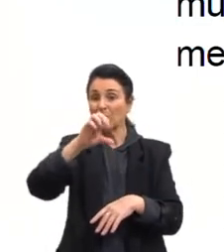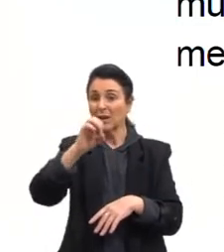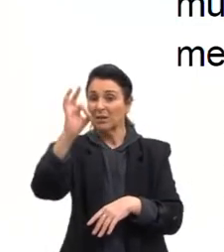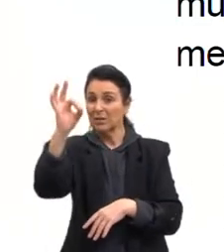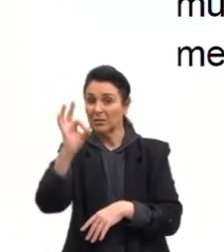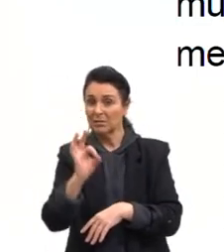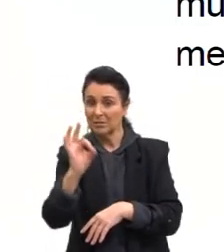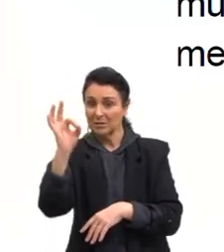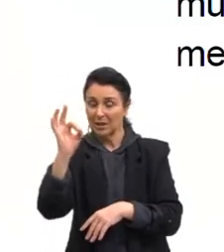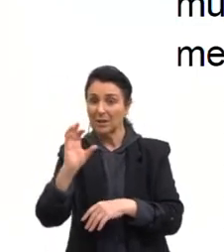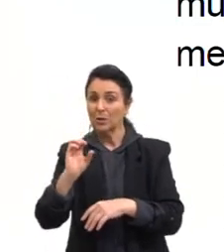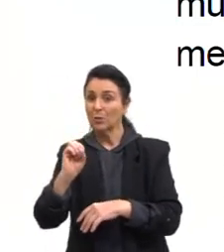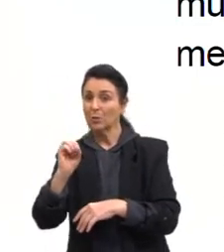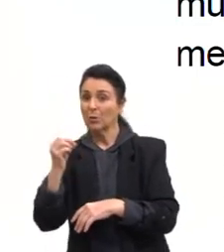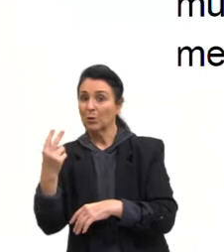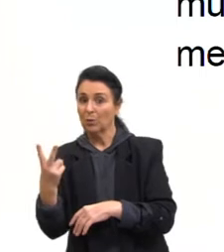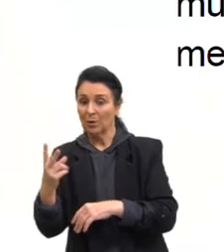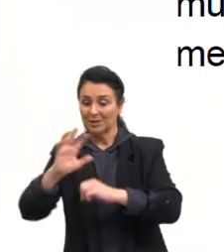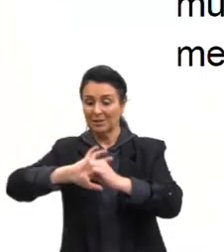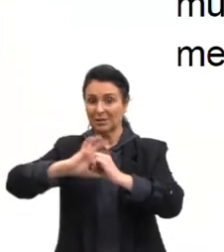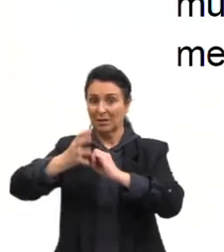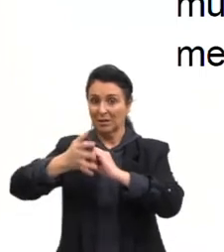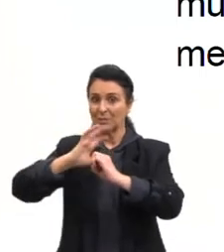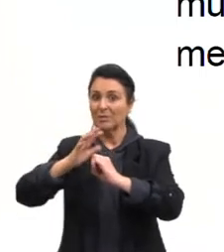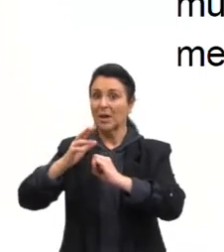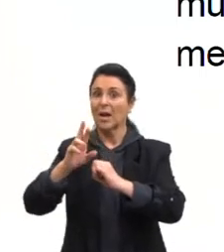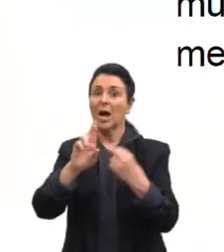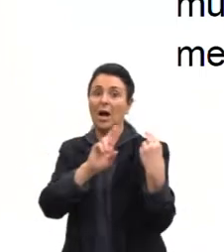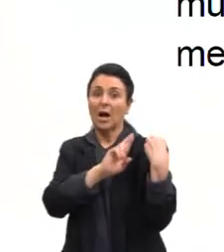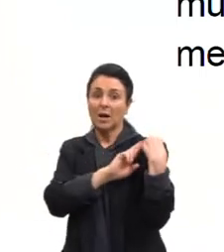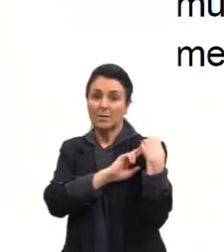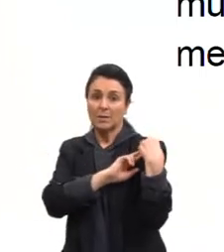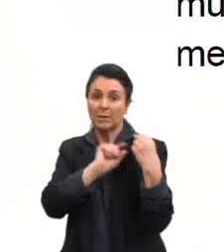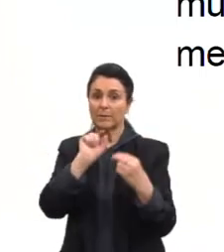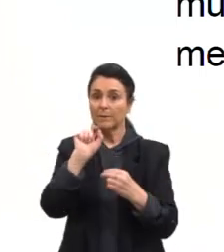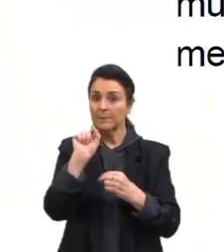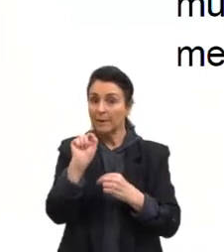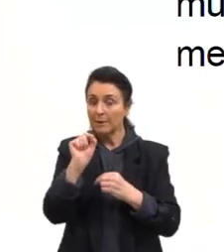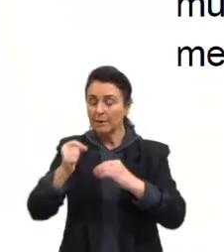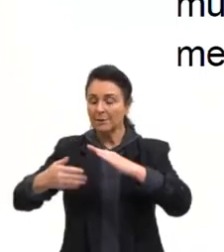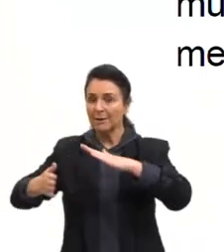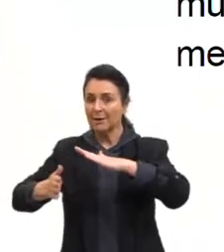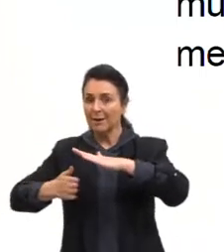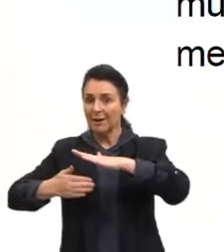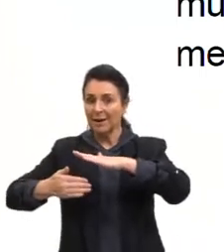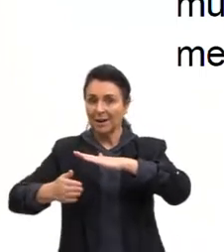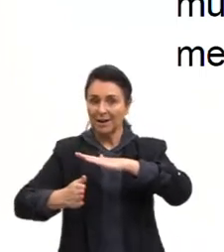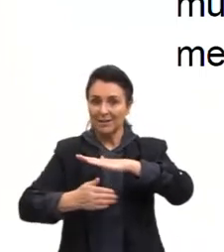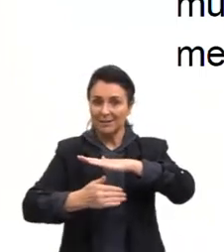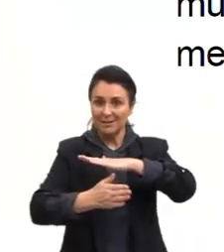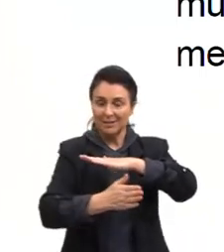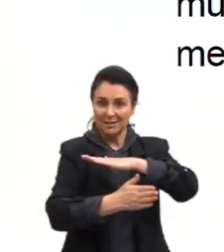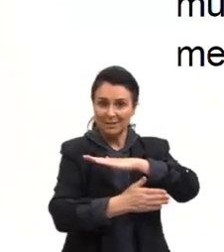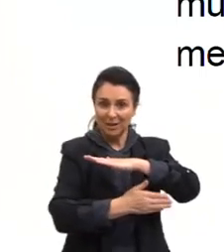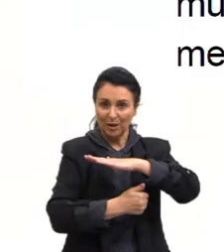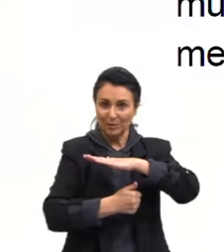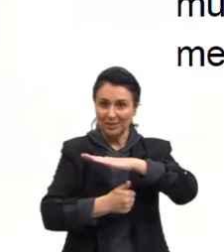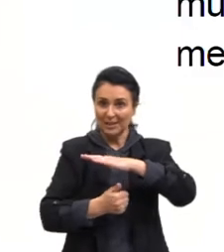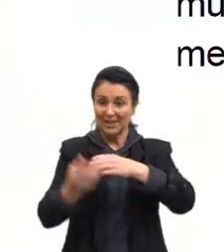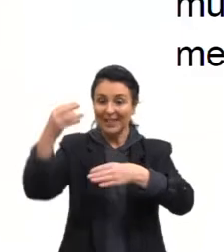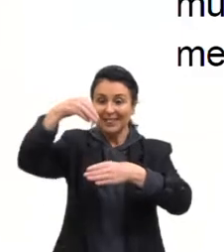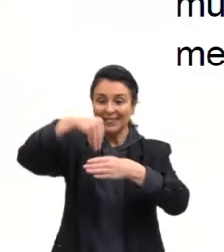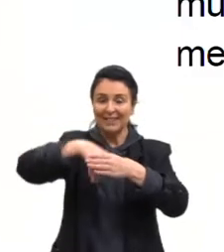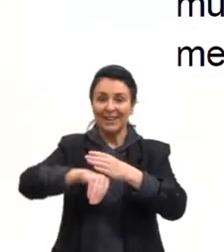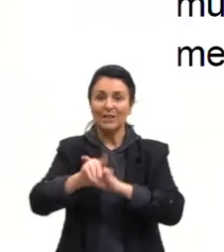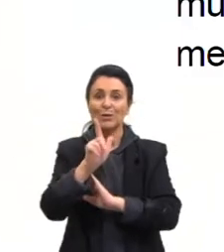aí de oxigênio da atmosfera vem ali das algas, do fitoplâncton dos oceanos.